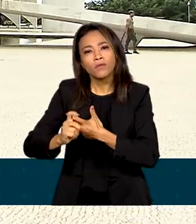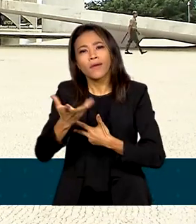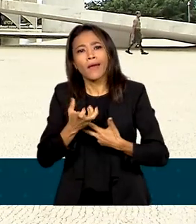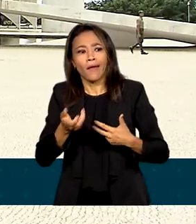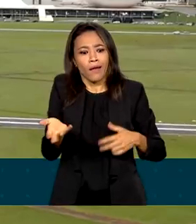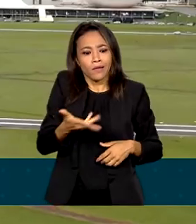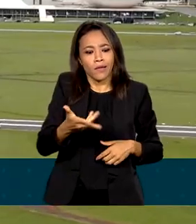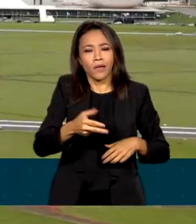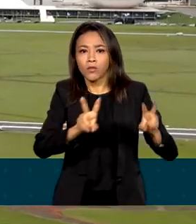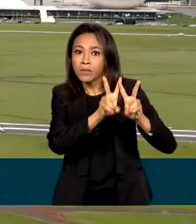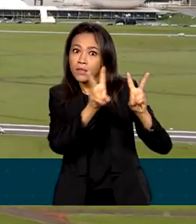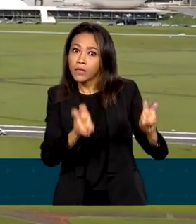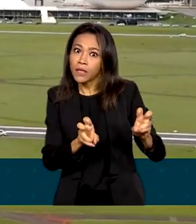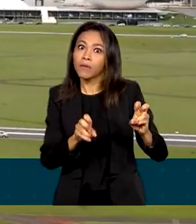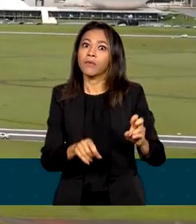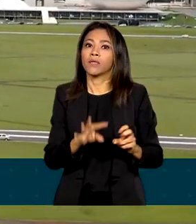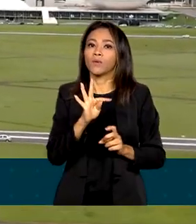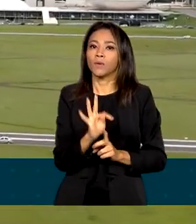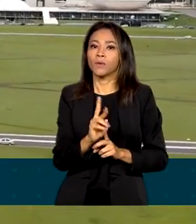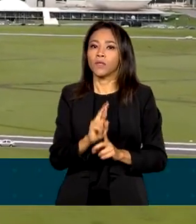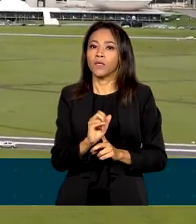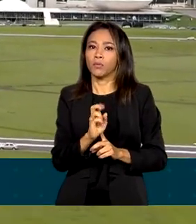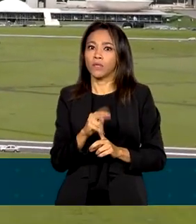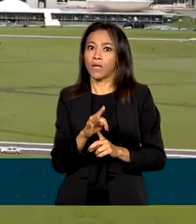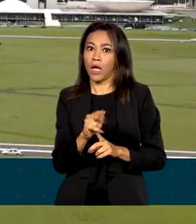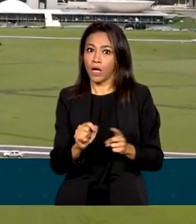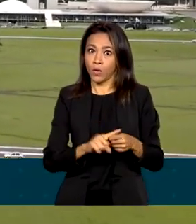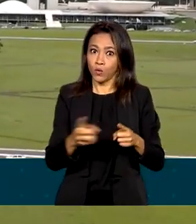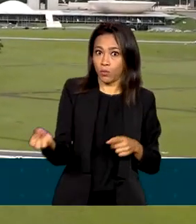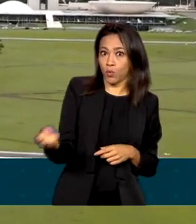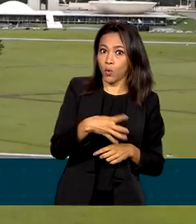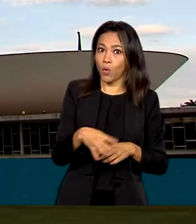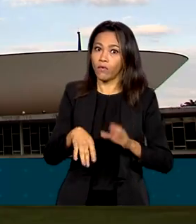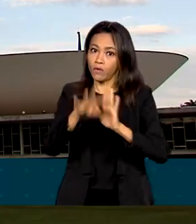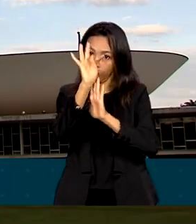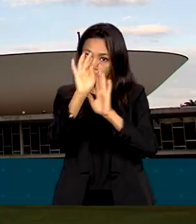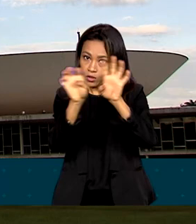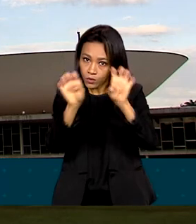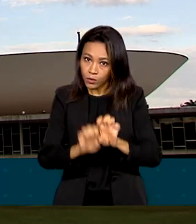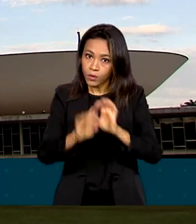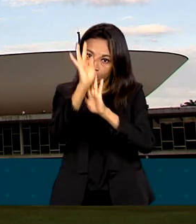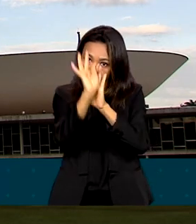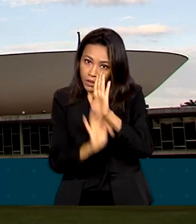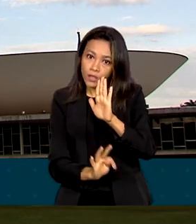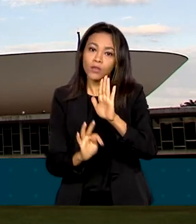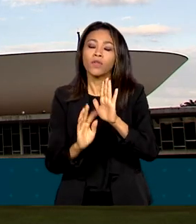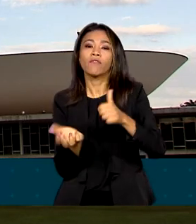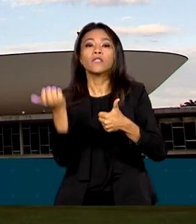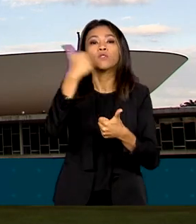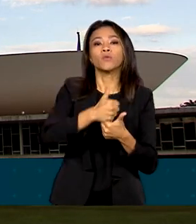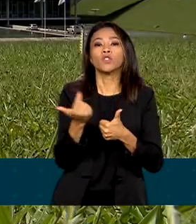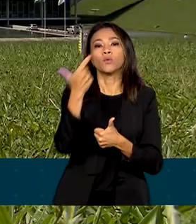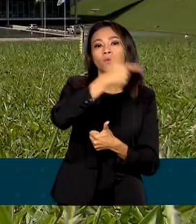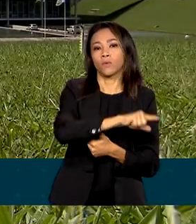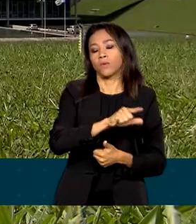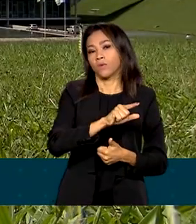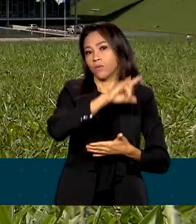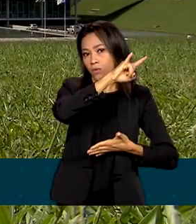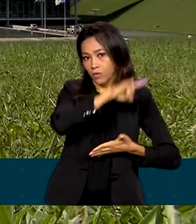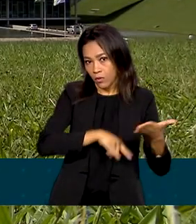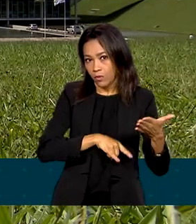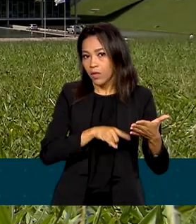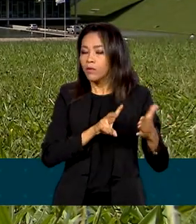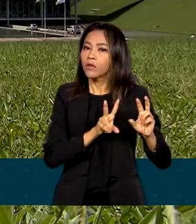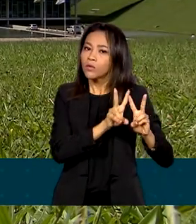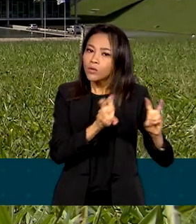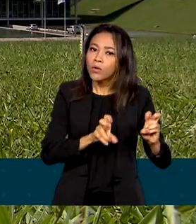tributários, como o novo arcabouço fiscal, que irá substituir o atual teto fiscal de gastos em vigor